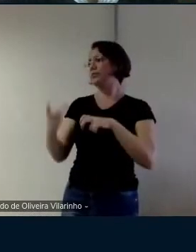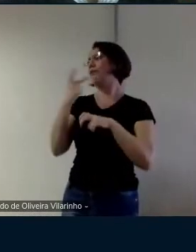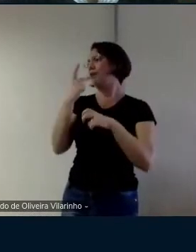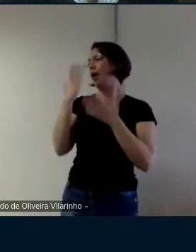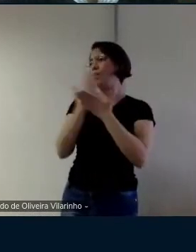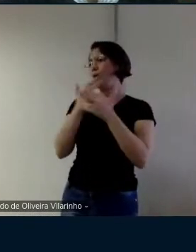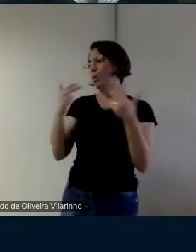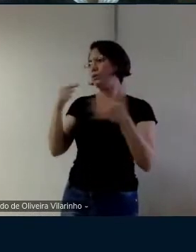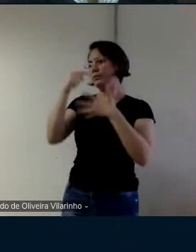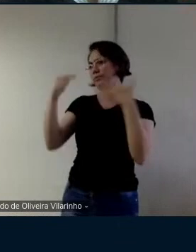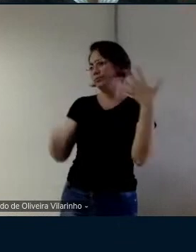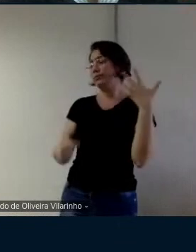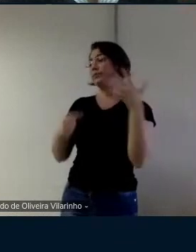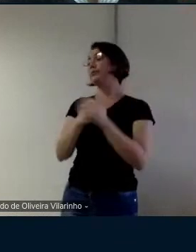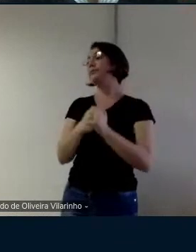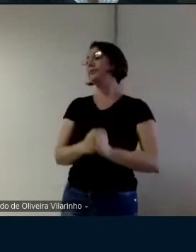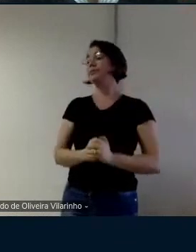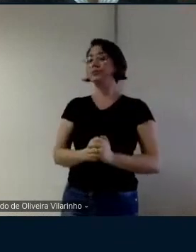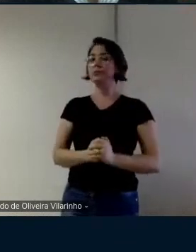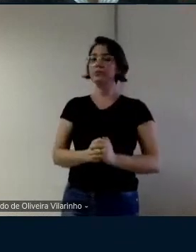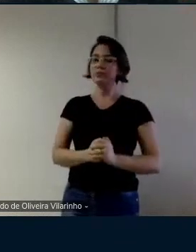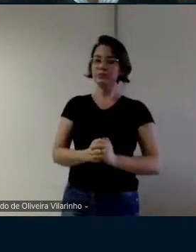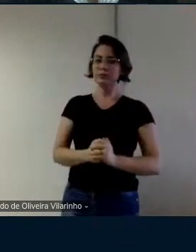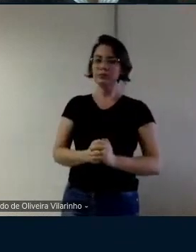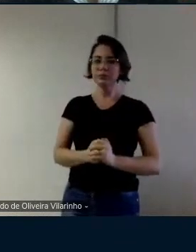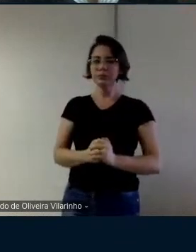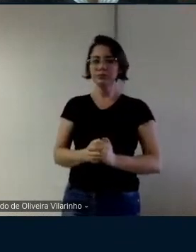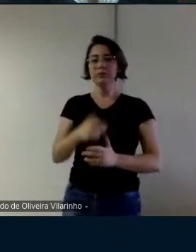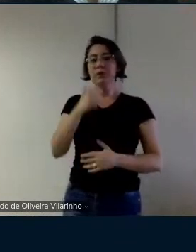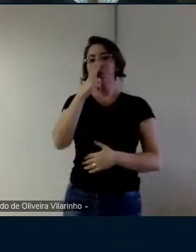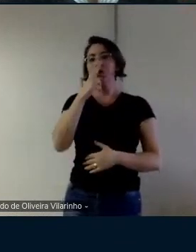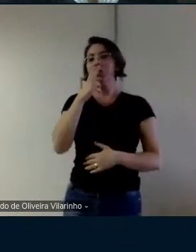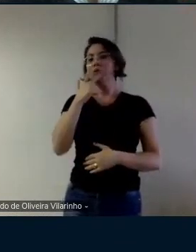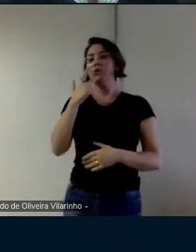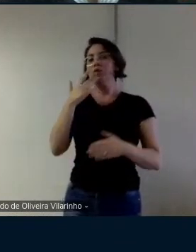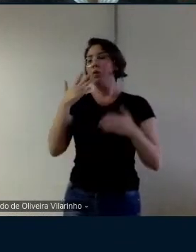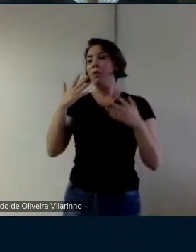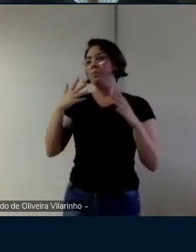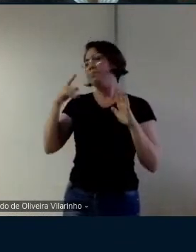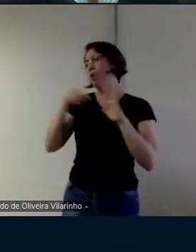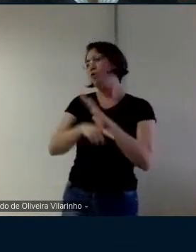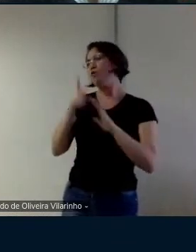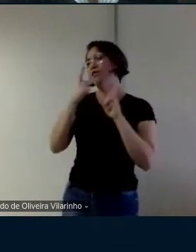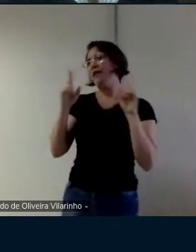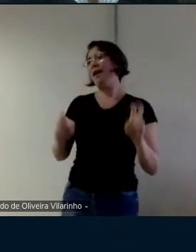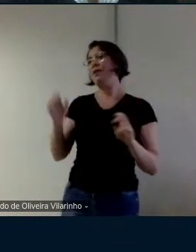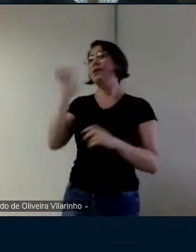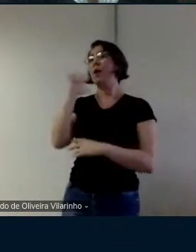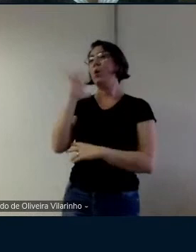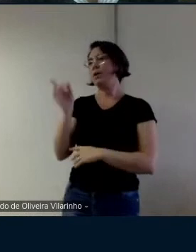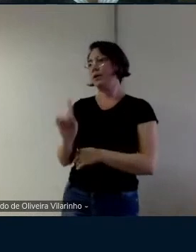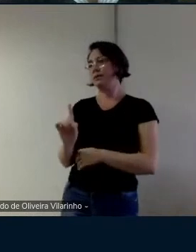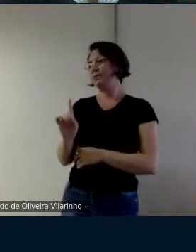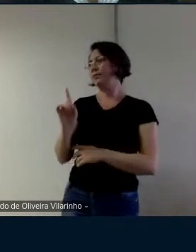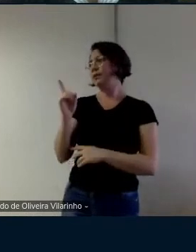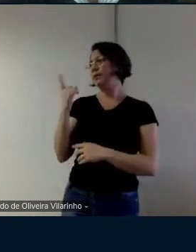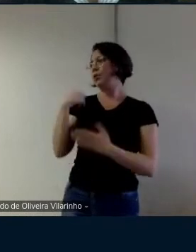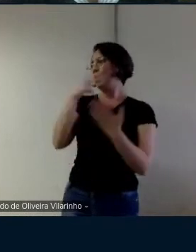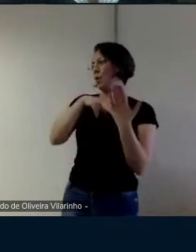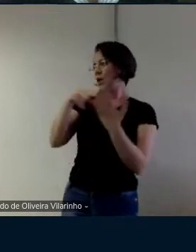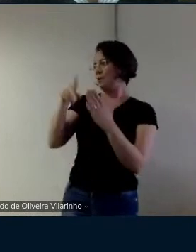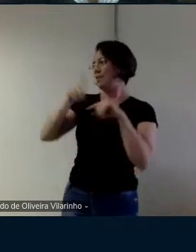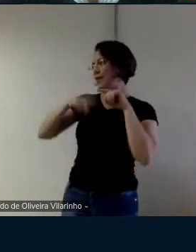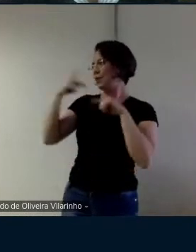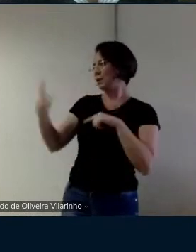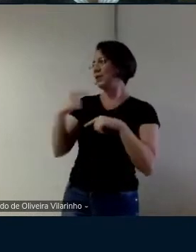de forma mas eu acho que eu não vou entrar na questão da teoria eu quando li seu material tava no avião e aí